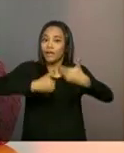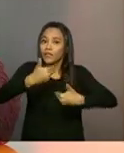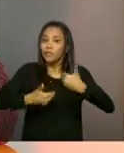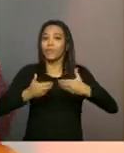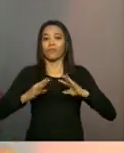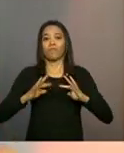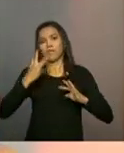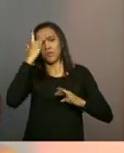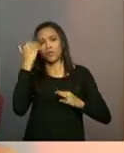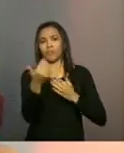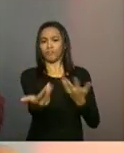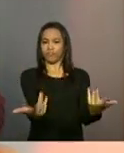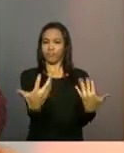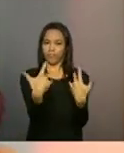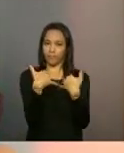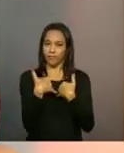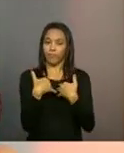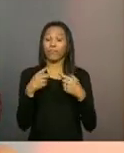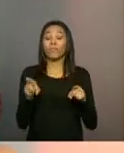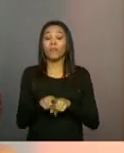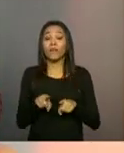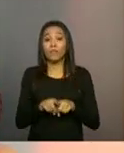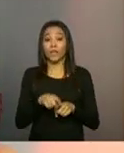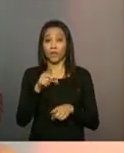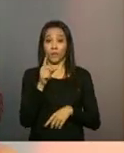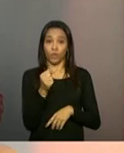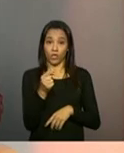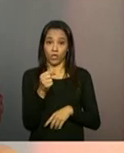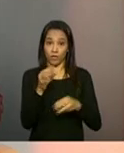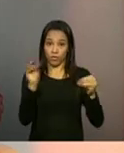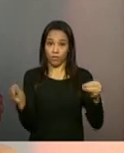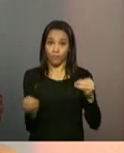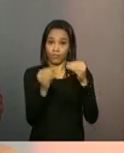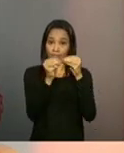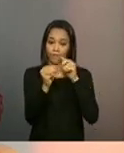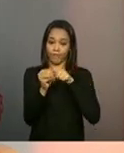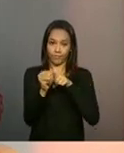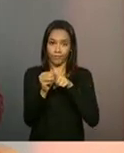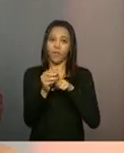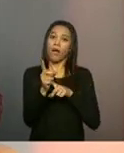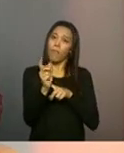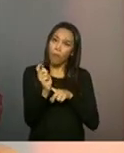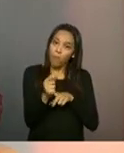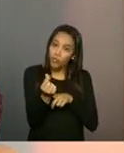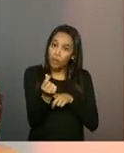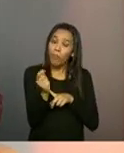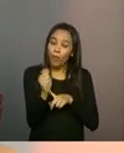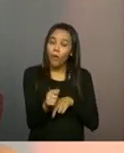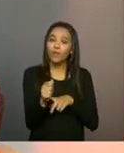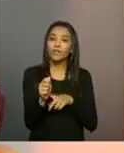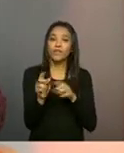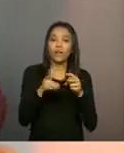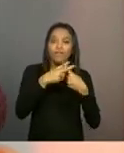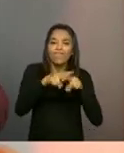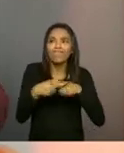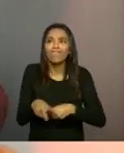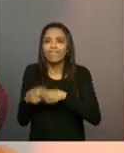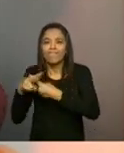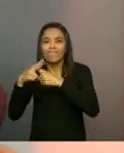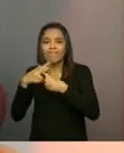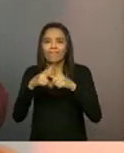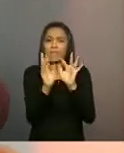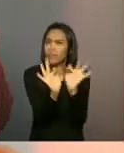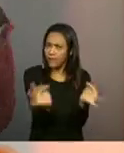Agora, o recurso do cofinanciamento, ele também pode ser utilizado para pequenas reformas. Então, o